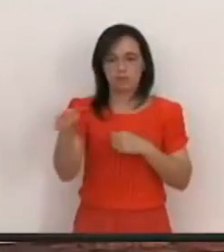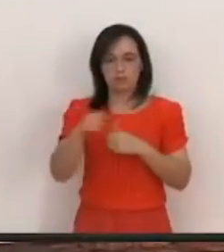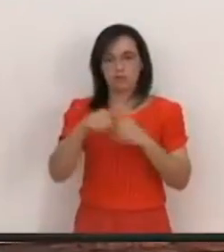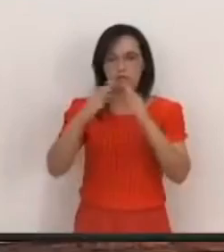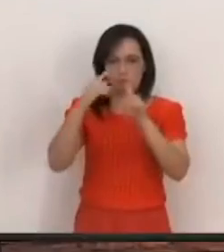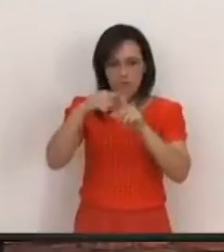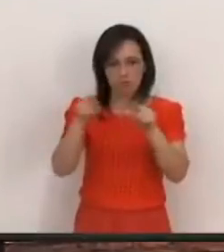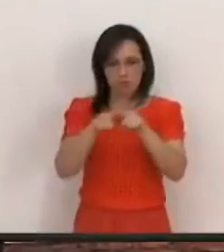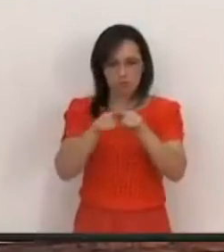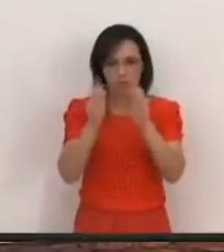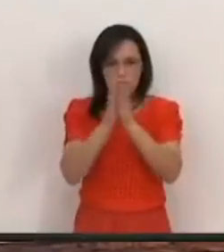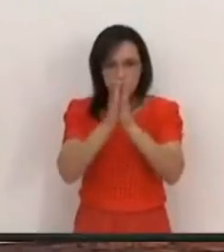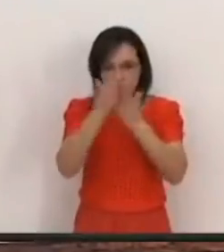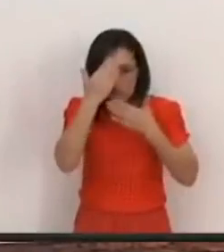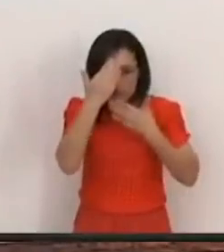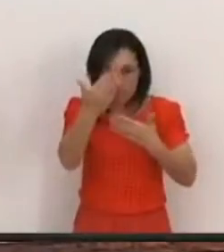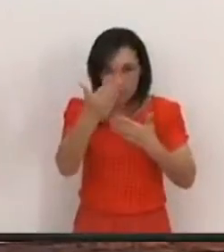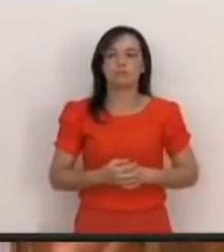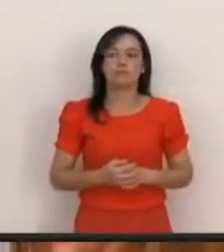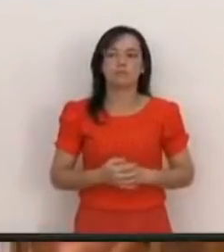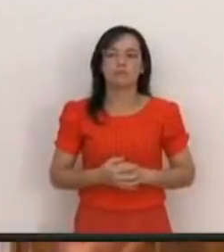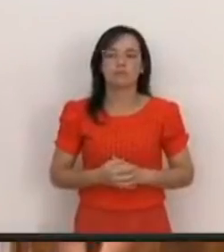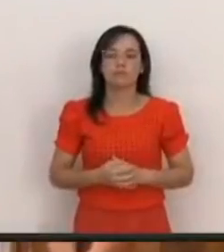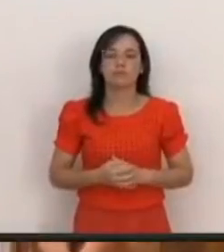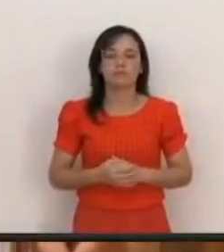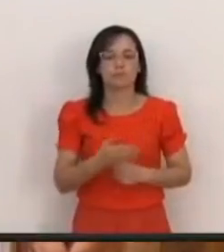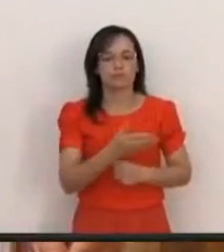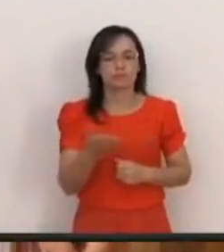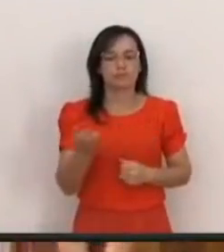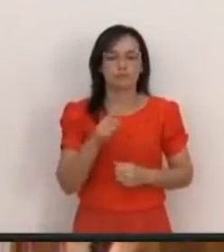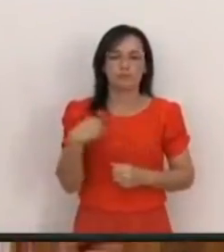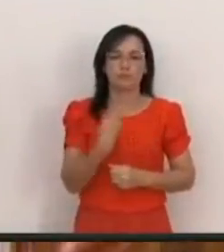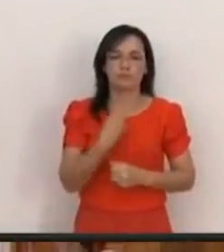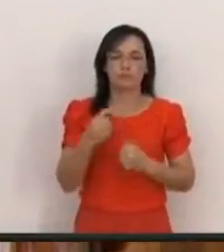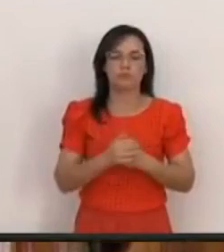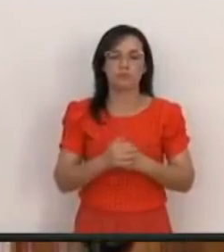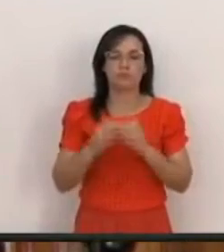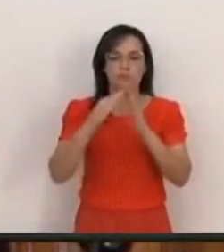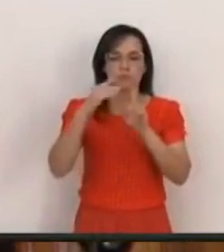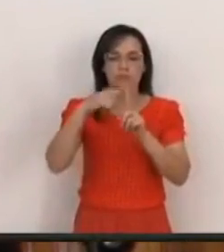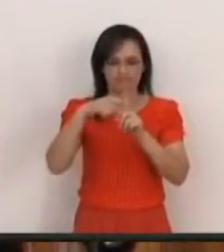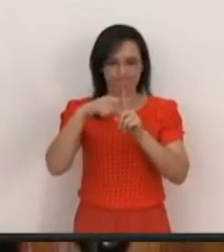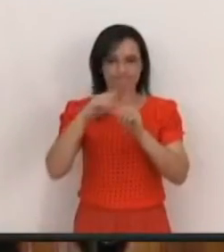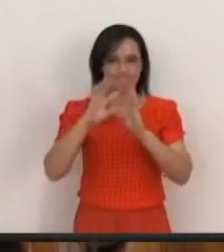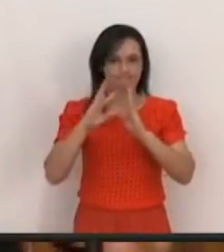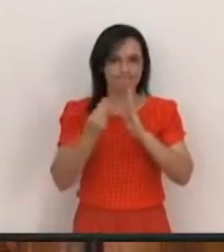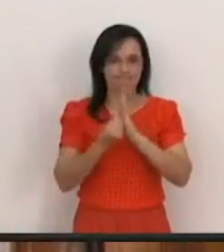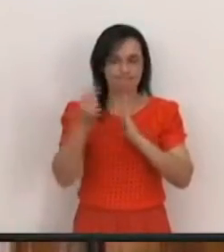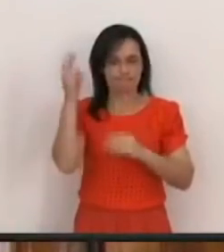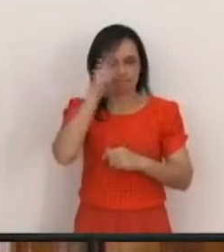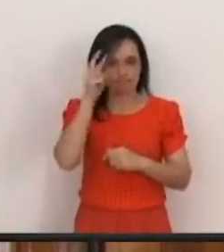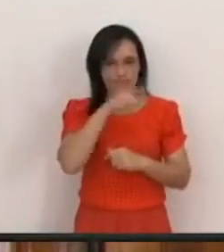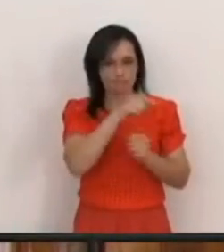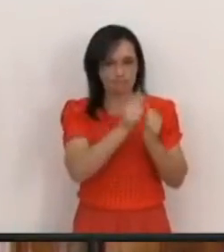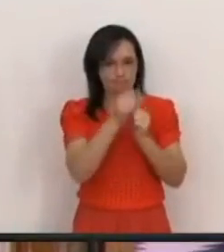orando por isso Muito obrigado Mães Meus irmãos Como igreja É maravilhoso Fazer parte Da história das pessoas